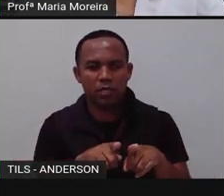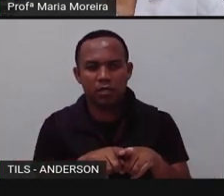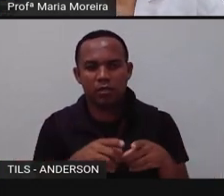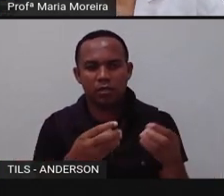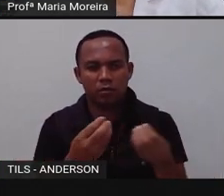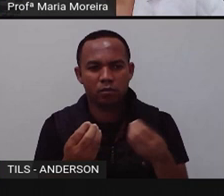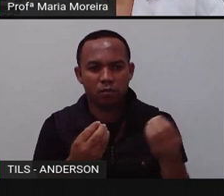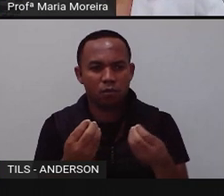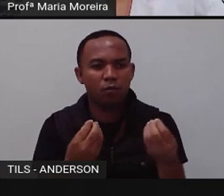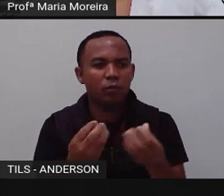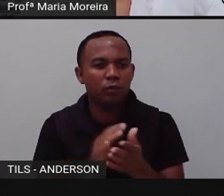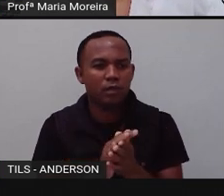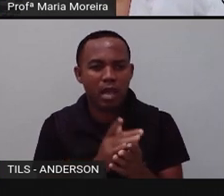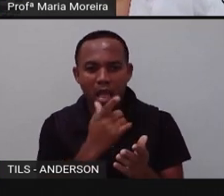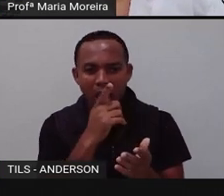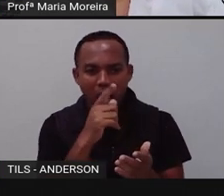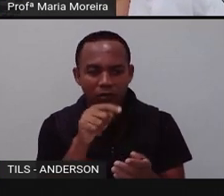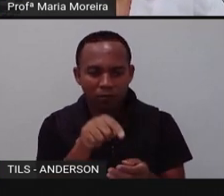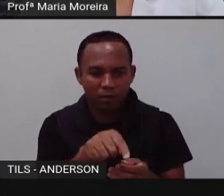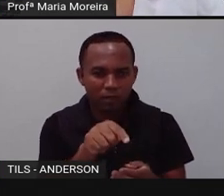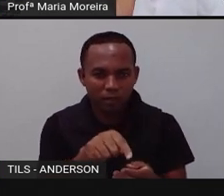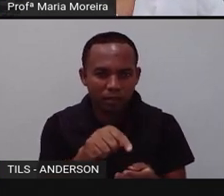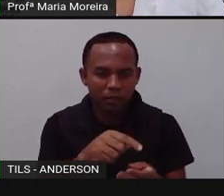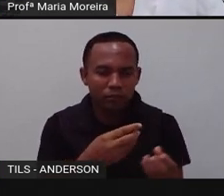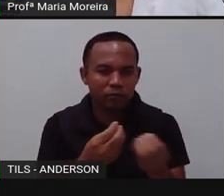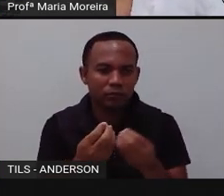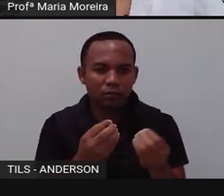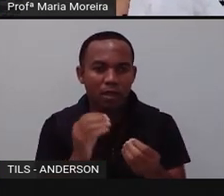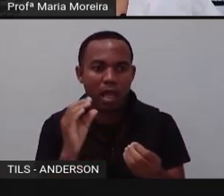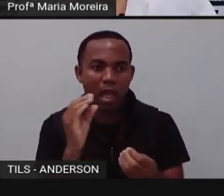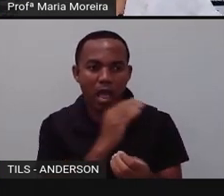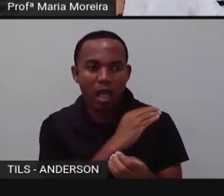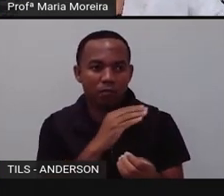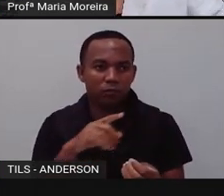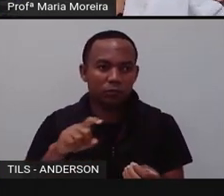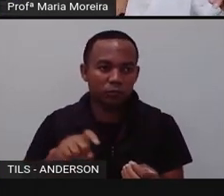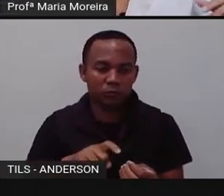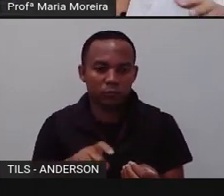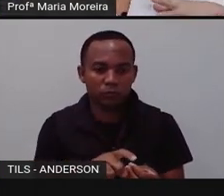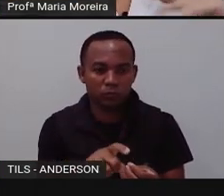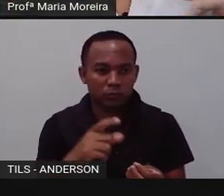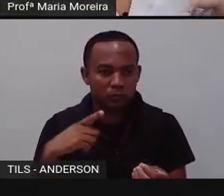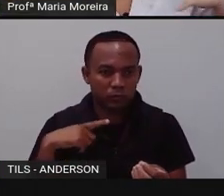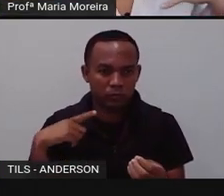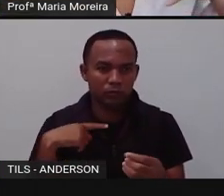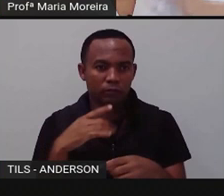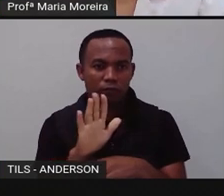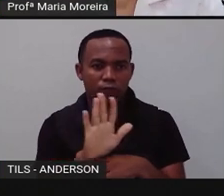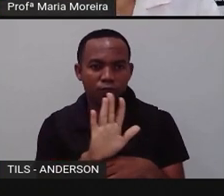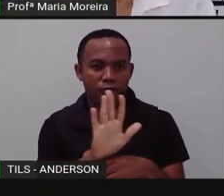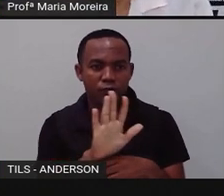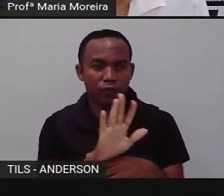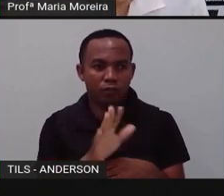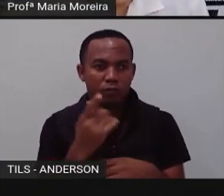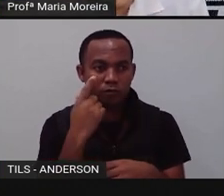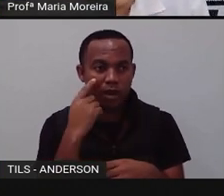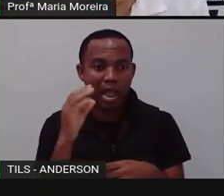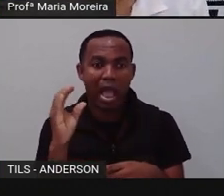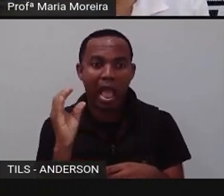agilidade, Anderson? Na água, essa larva? Pois é, minha filha. Se você ver os vídeos, você precisa ver como ele se movimenta bem